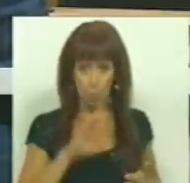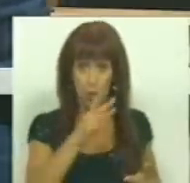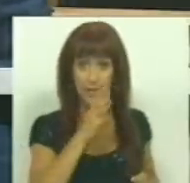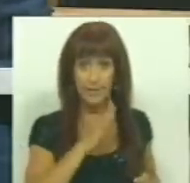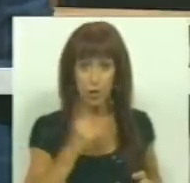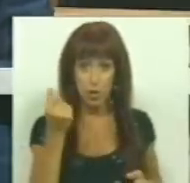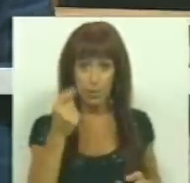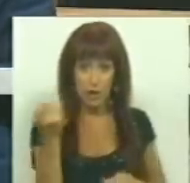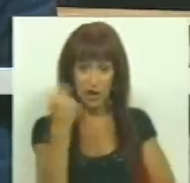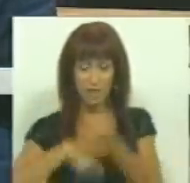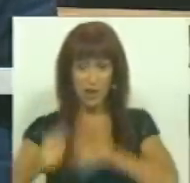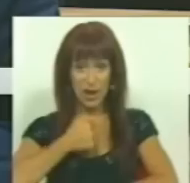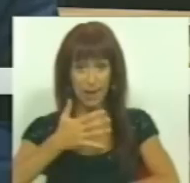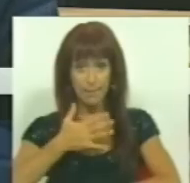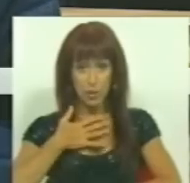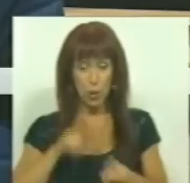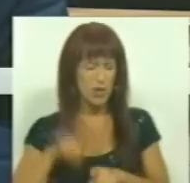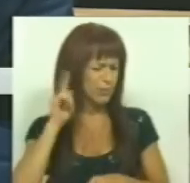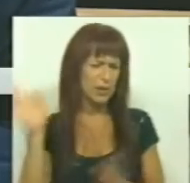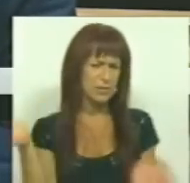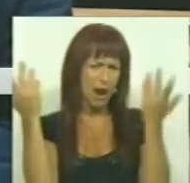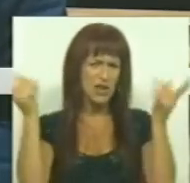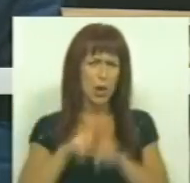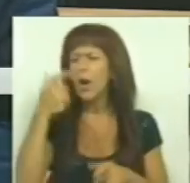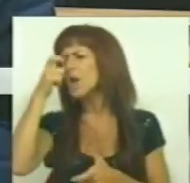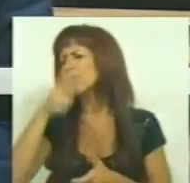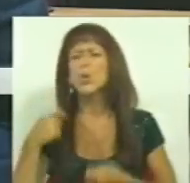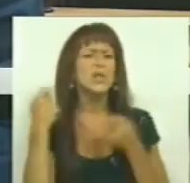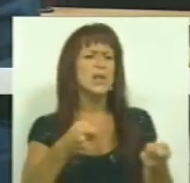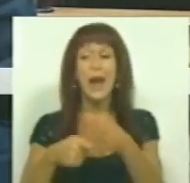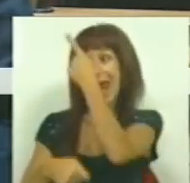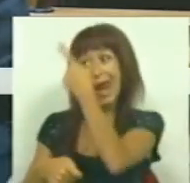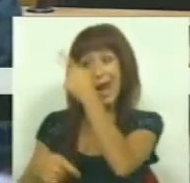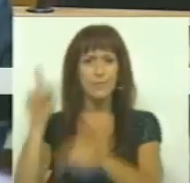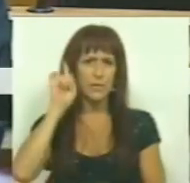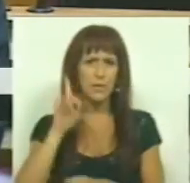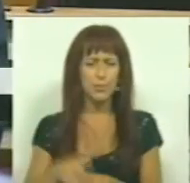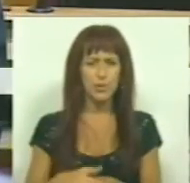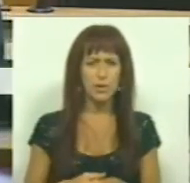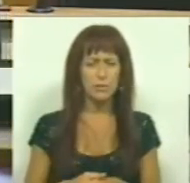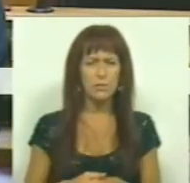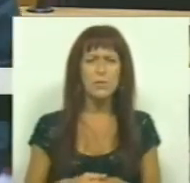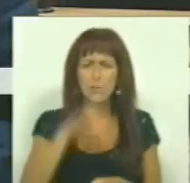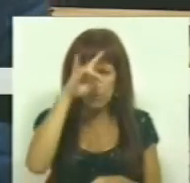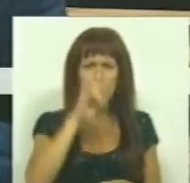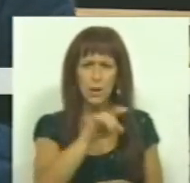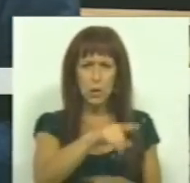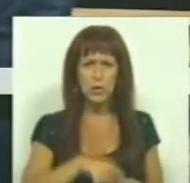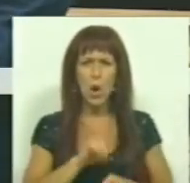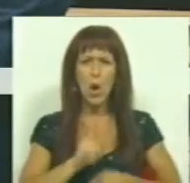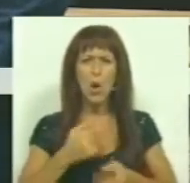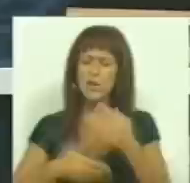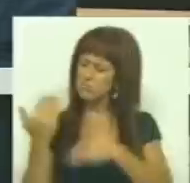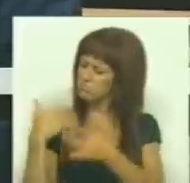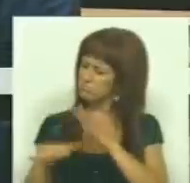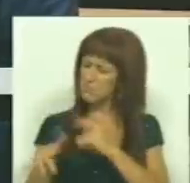diz que o preço de venda das empresas não é o mais importante, que os investidores é que são o mais importante, se está recordada daqui a